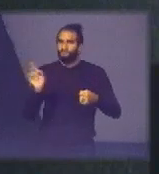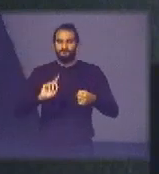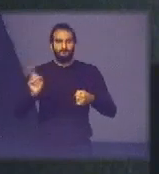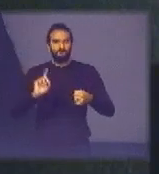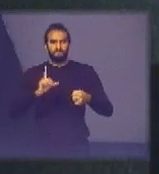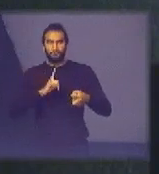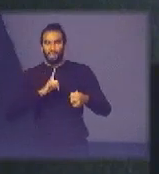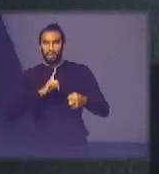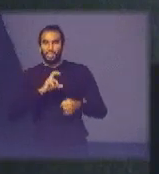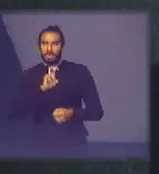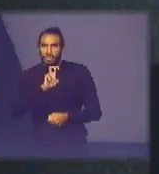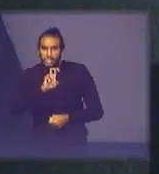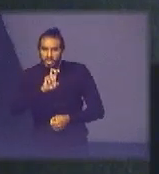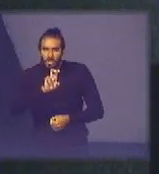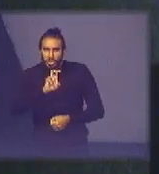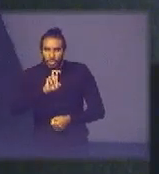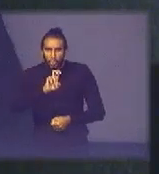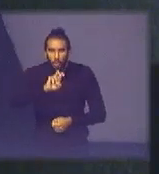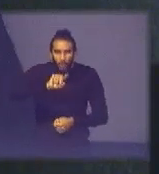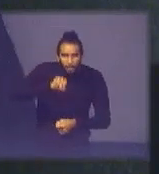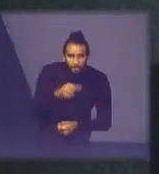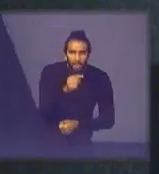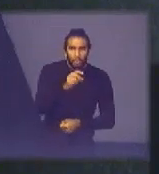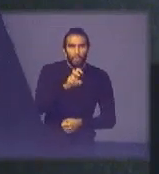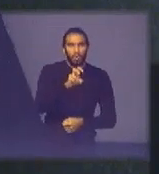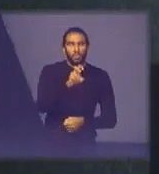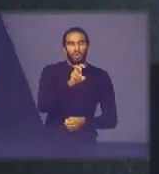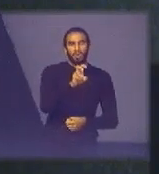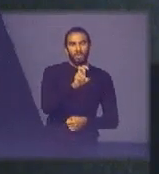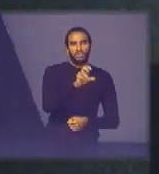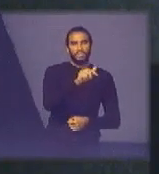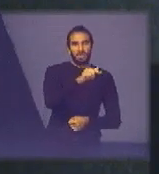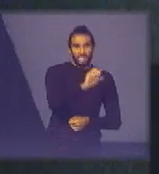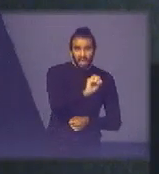.570 municípios no Brasil só 5.300 recebem